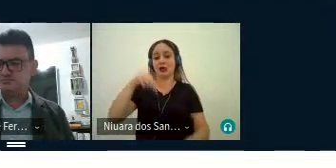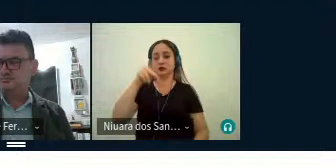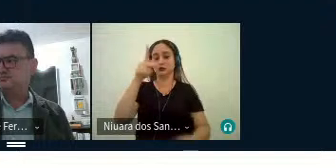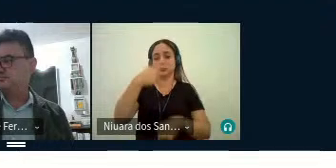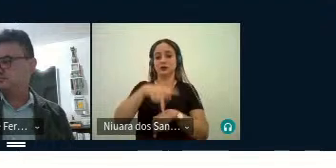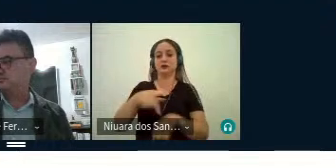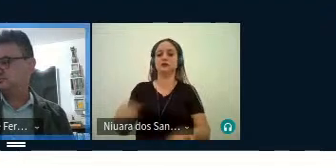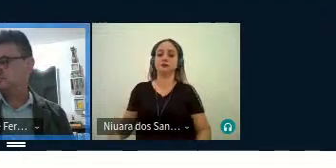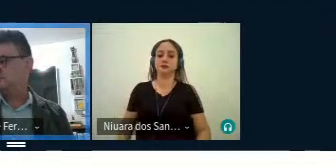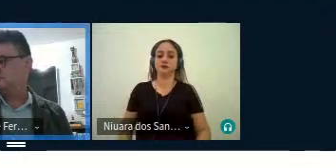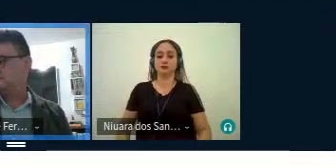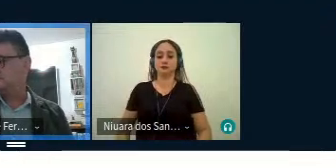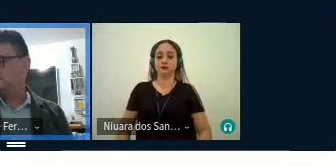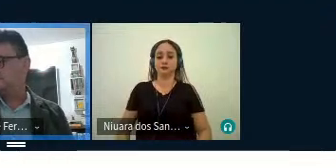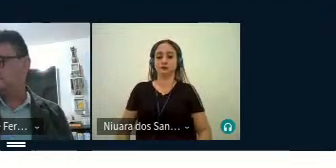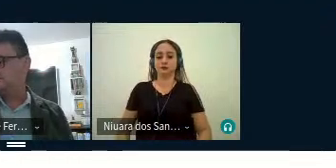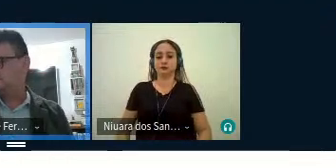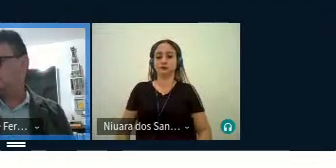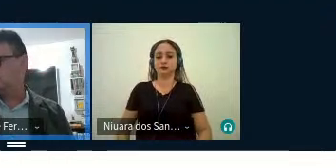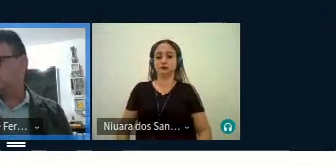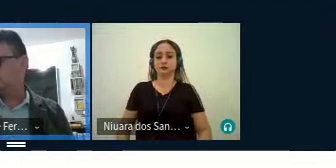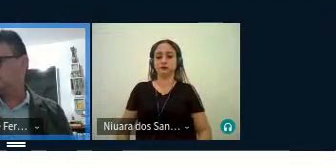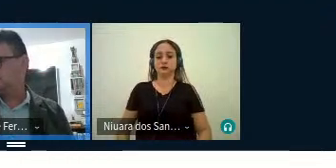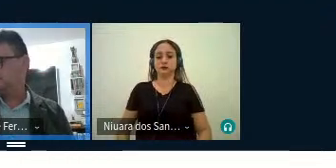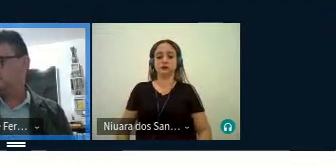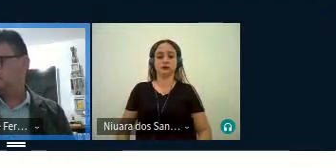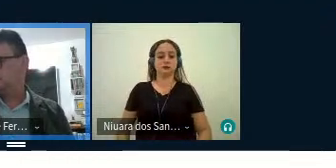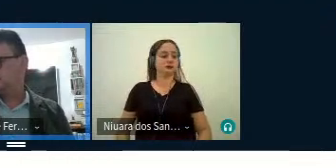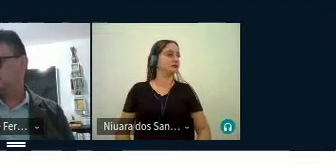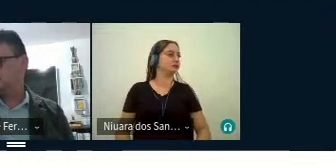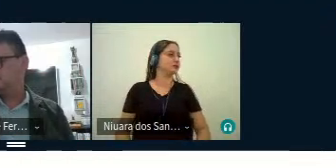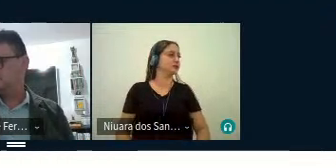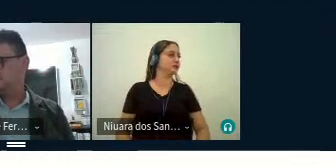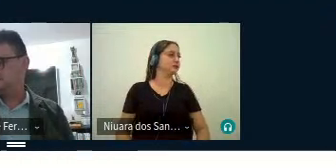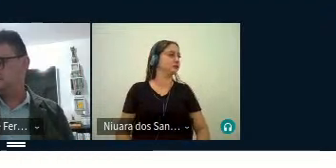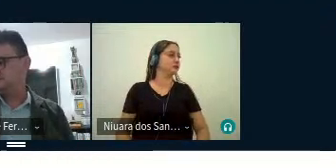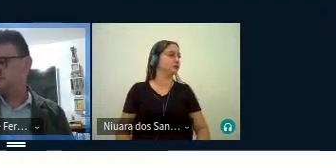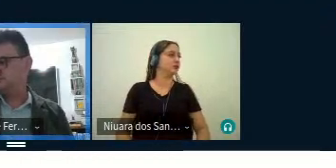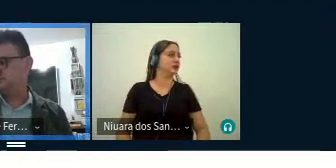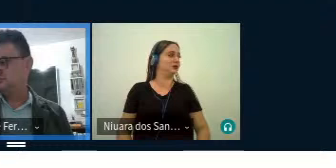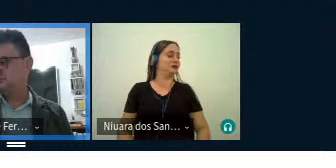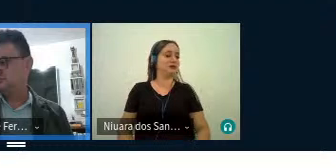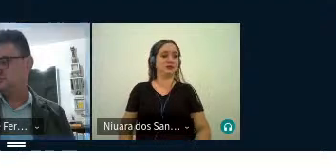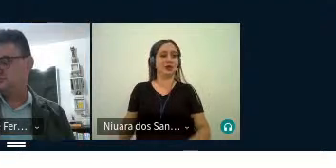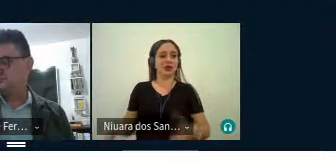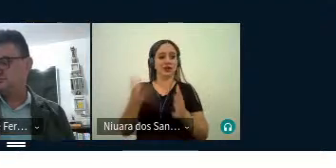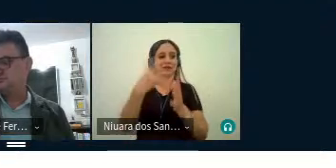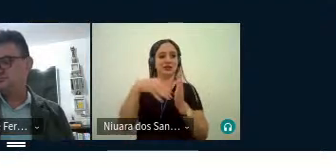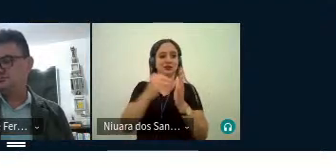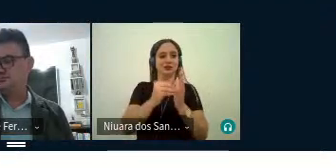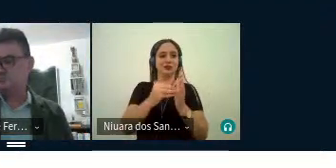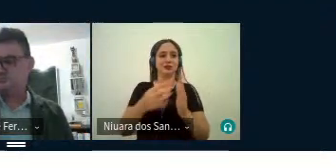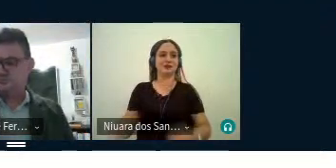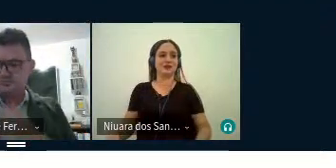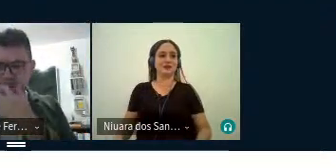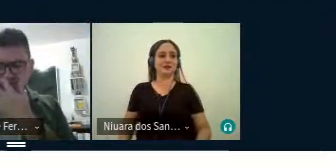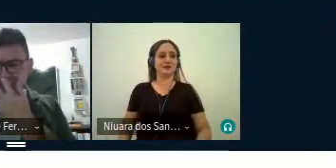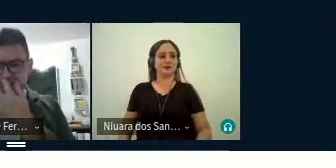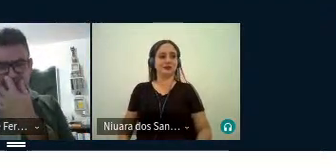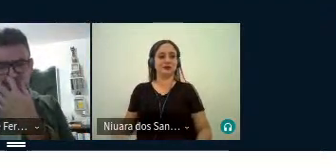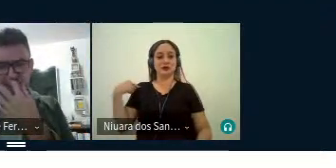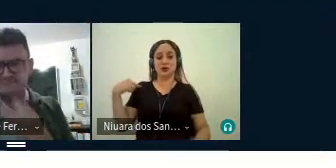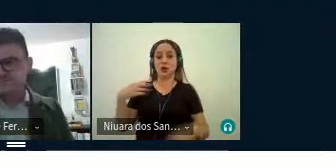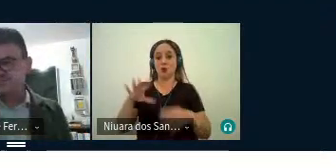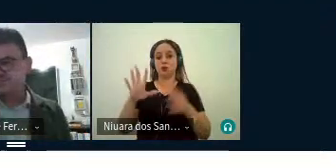O primeiro J.L busca reunir egressos de línguas estrangeiras adicionais, especialmente do